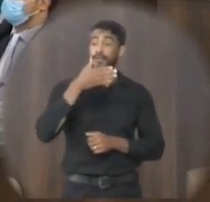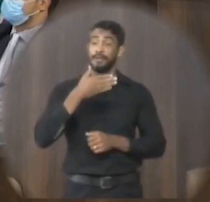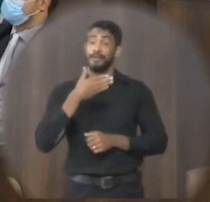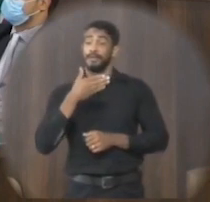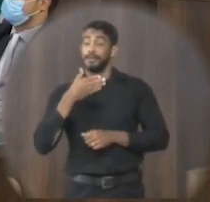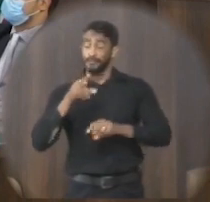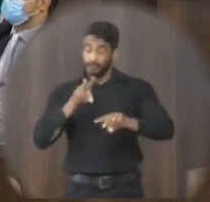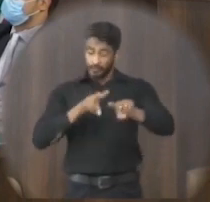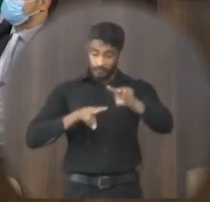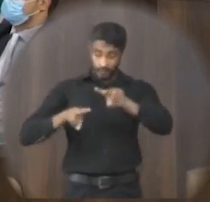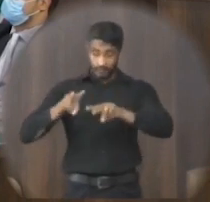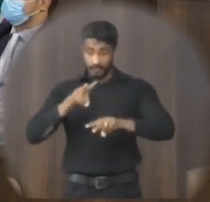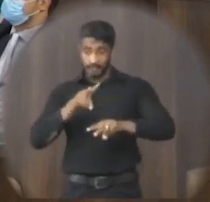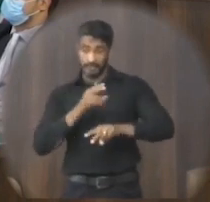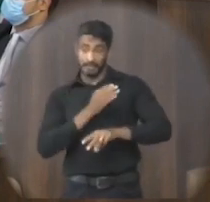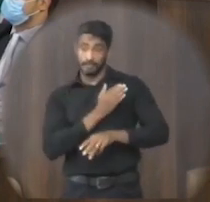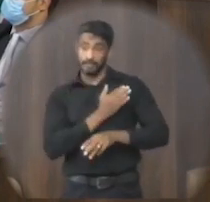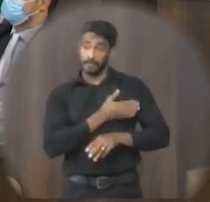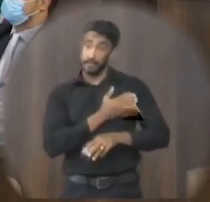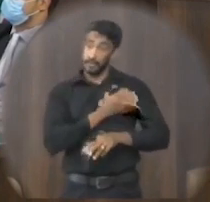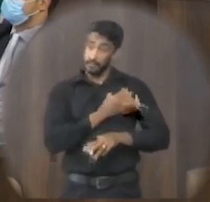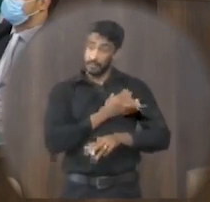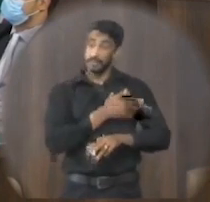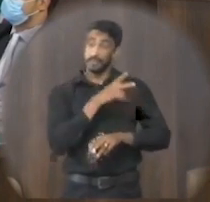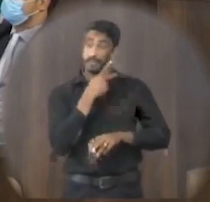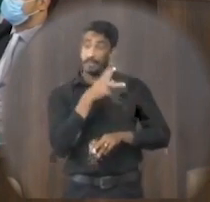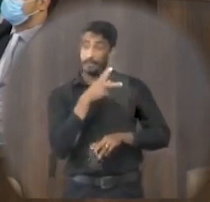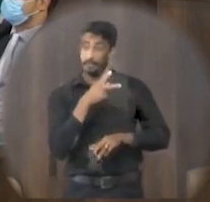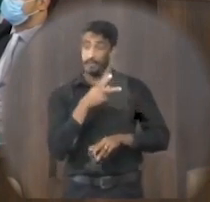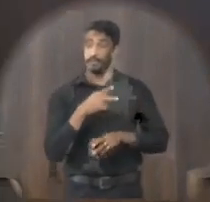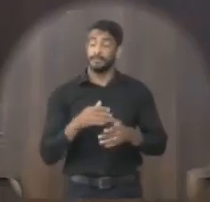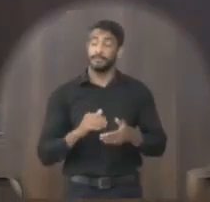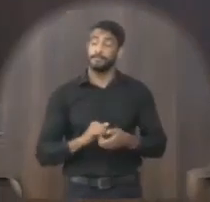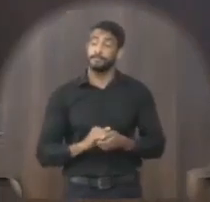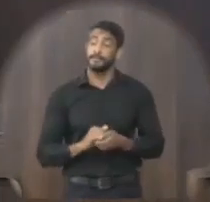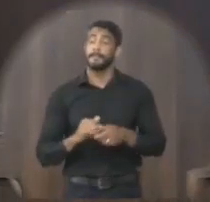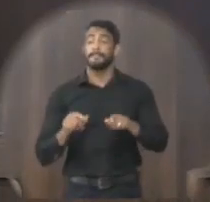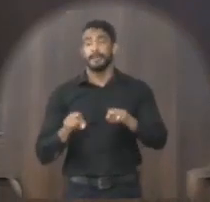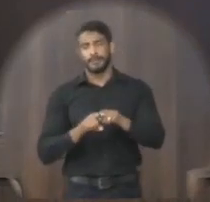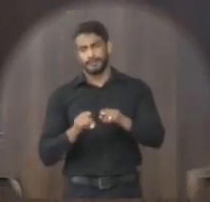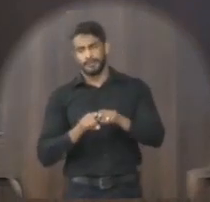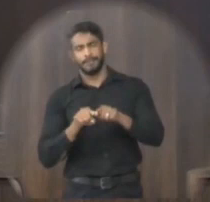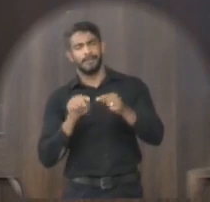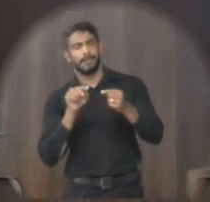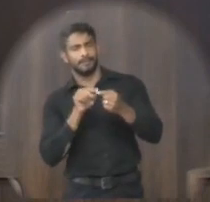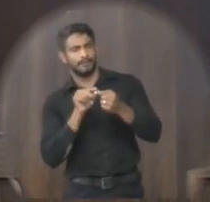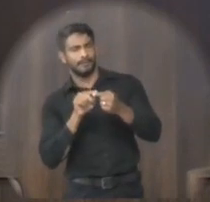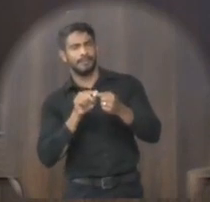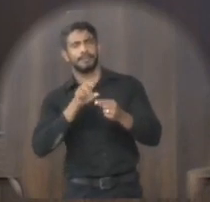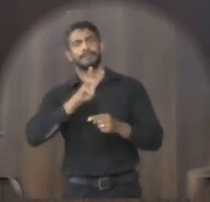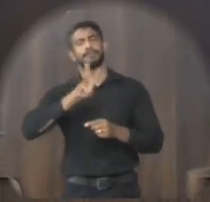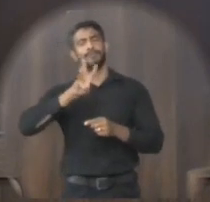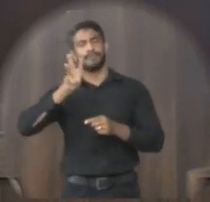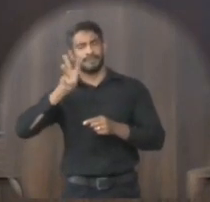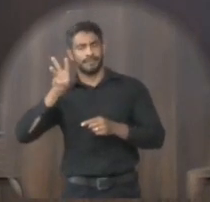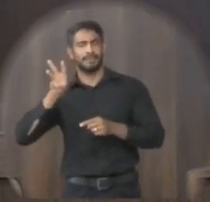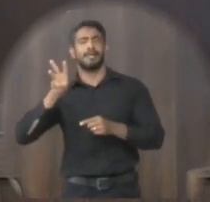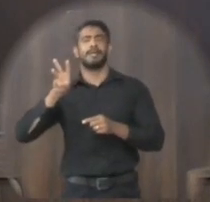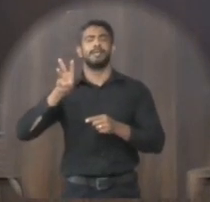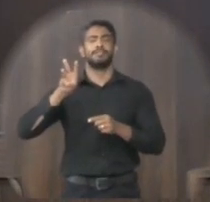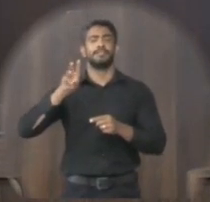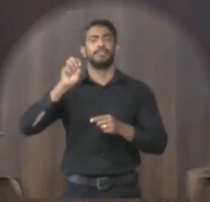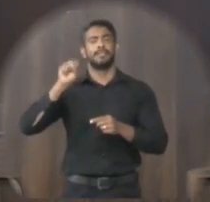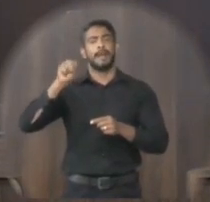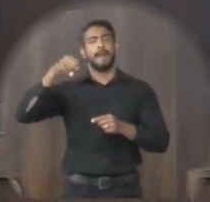exame de mamografia e etc do evento em si de acordo com o site da sociedade brasileira de